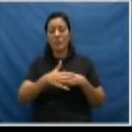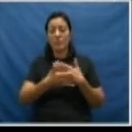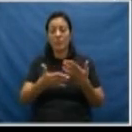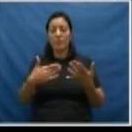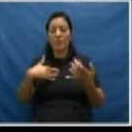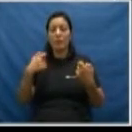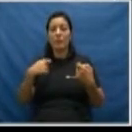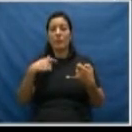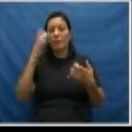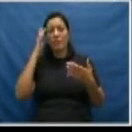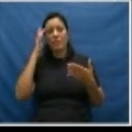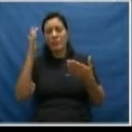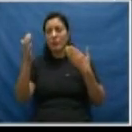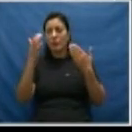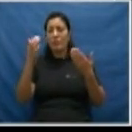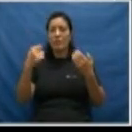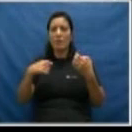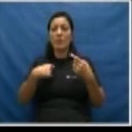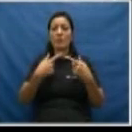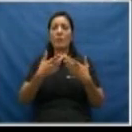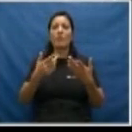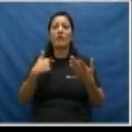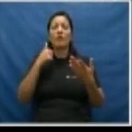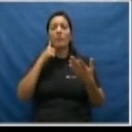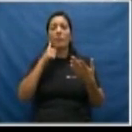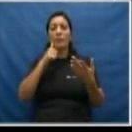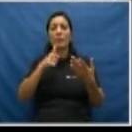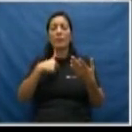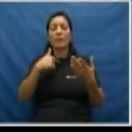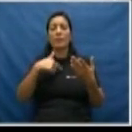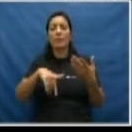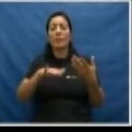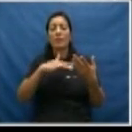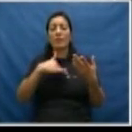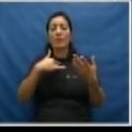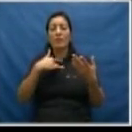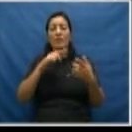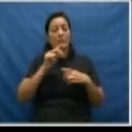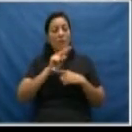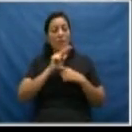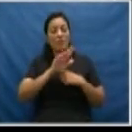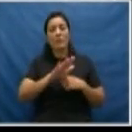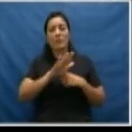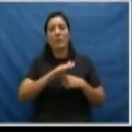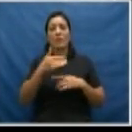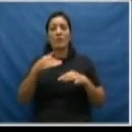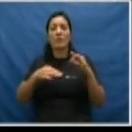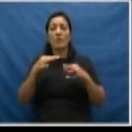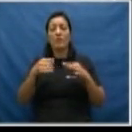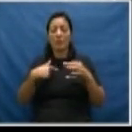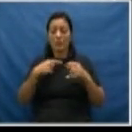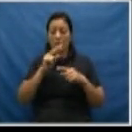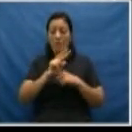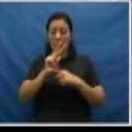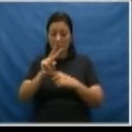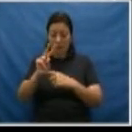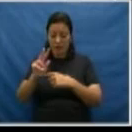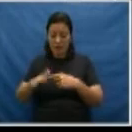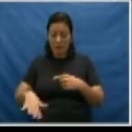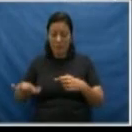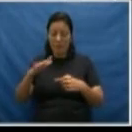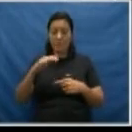que o atendimento psicológico exista, para que a mulher possa ter a defesa jurídica necessária, o acompanhamento de